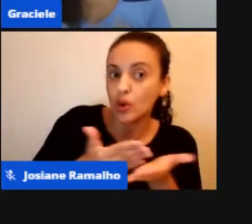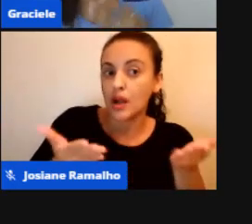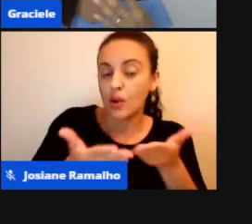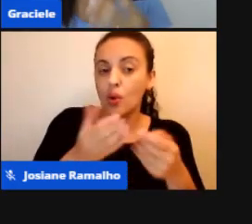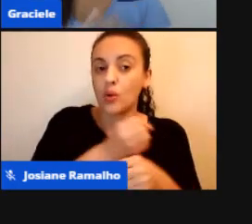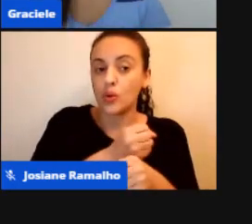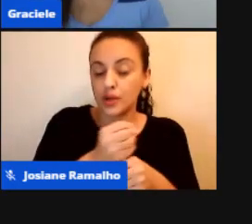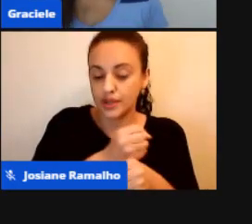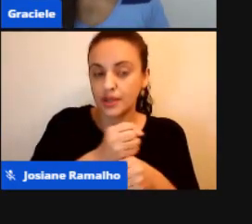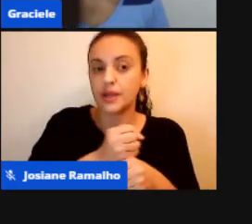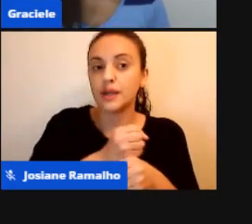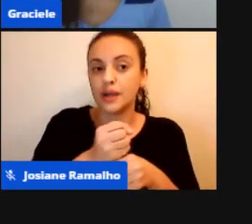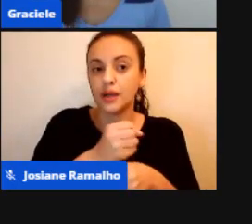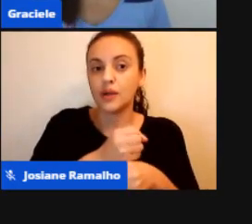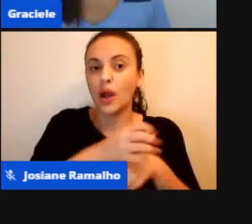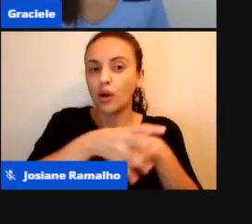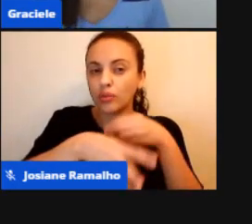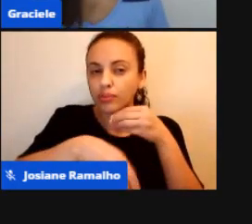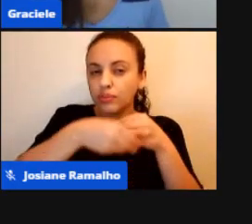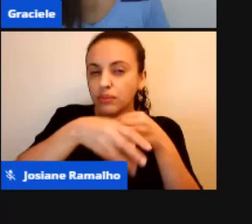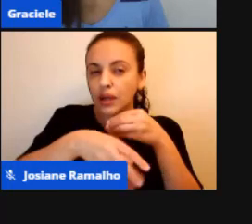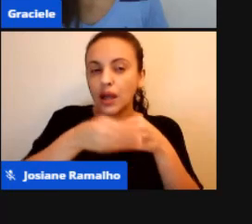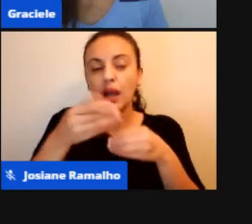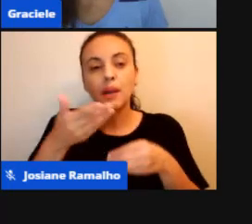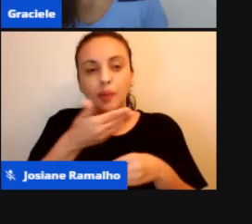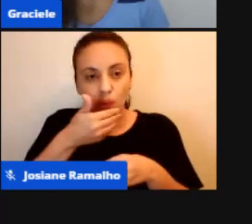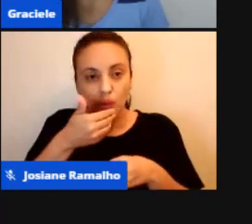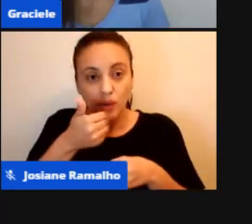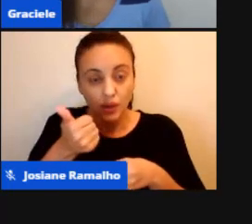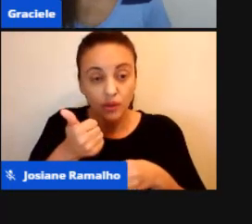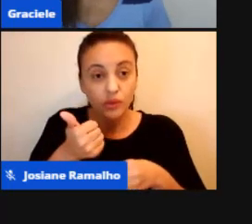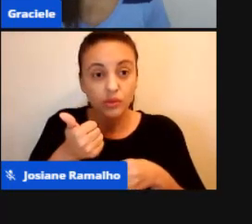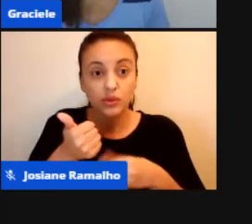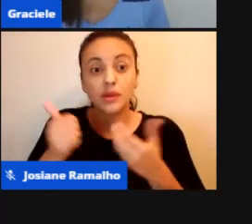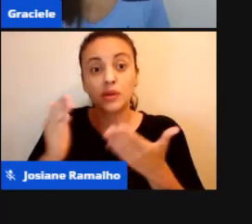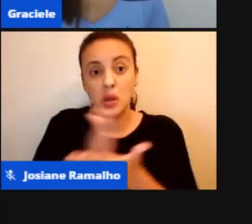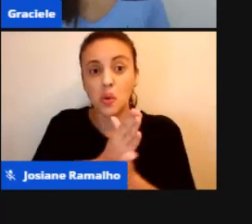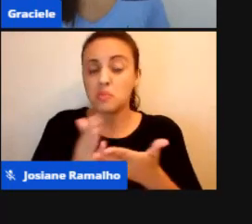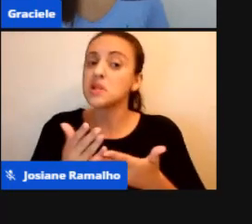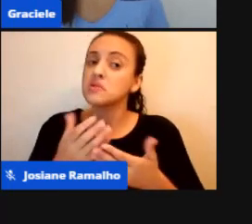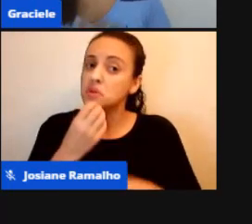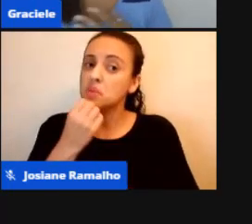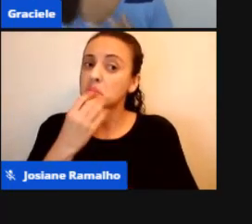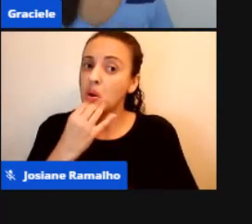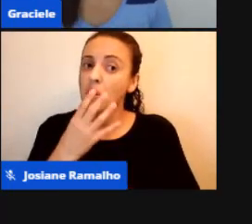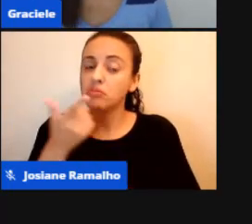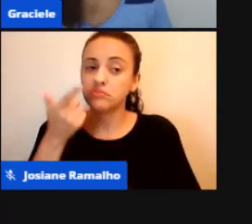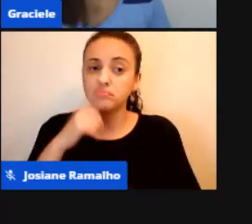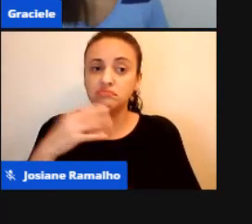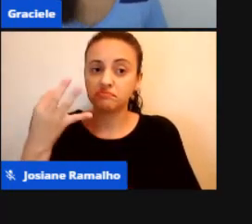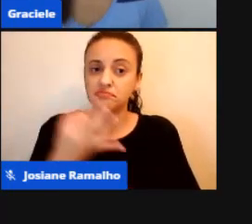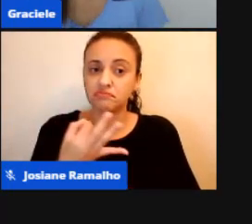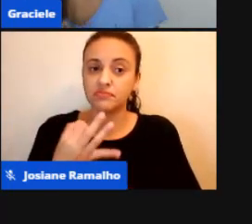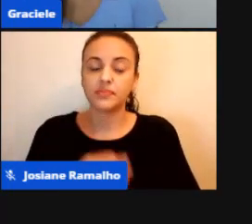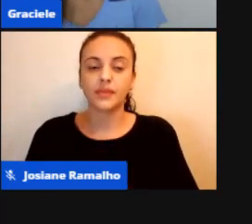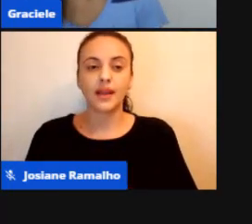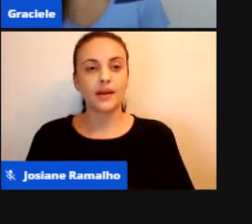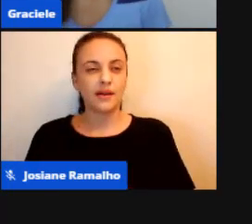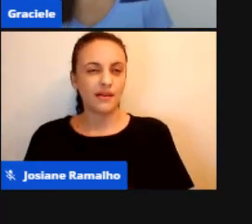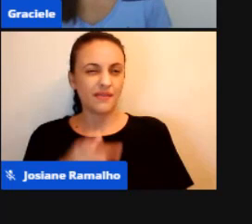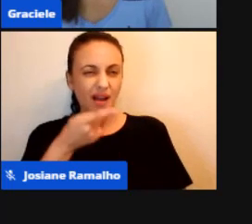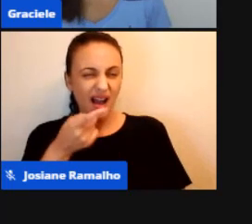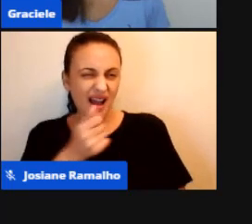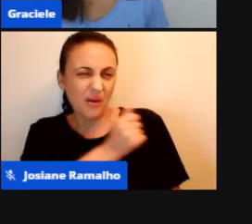Algumas situações Elas deram Bem certo Falar que o aluno Não aprendeu